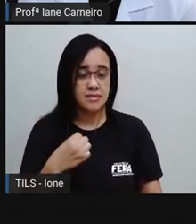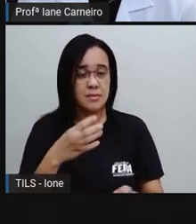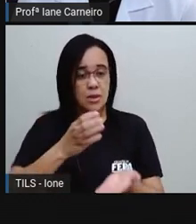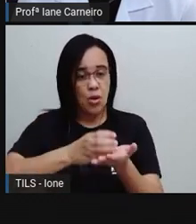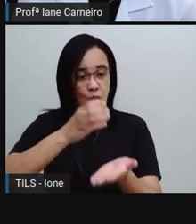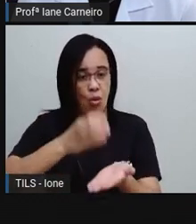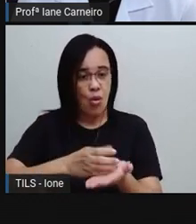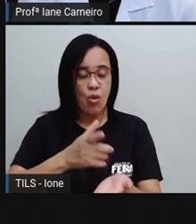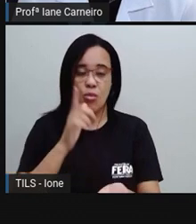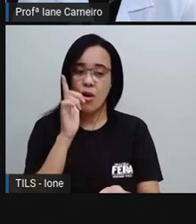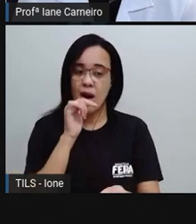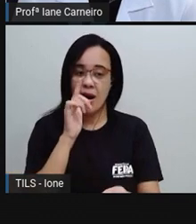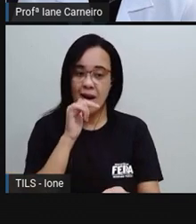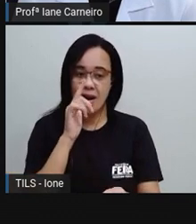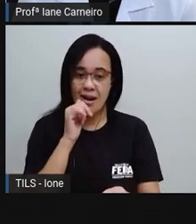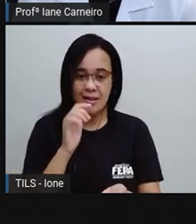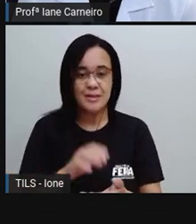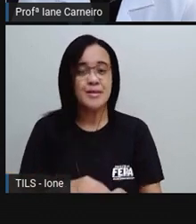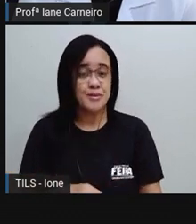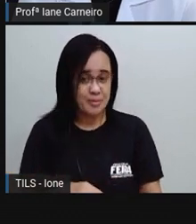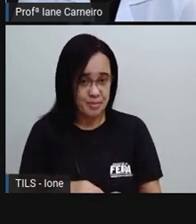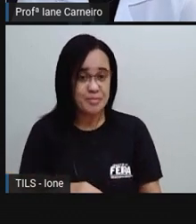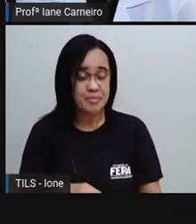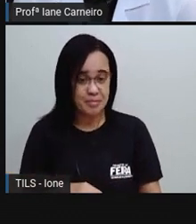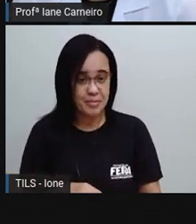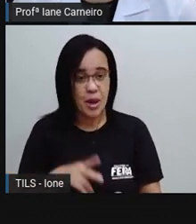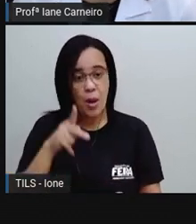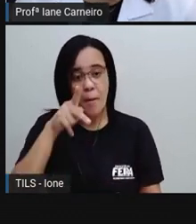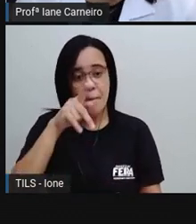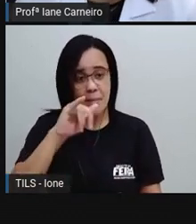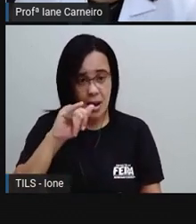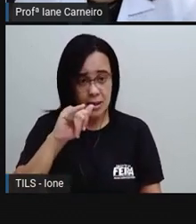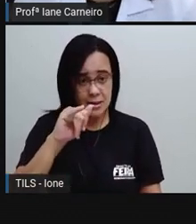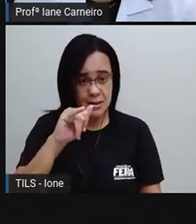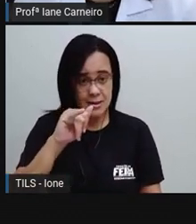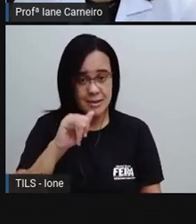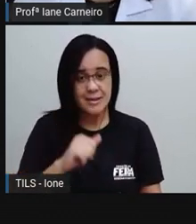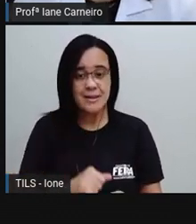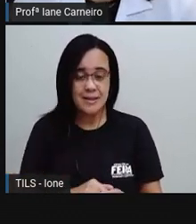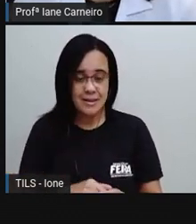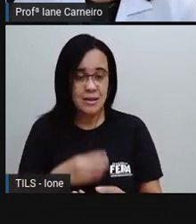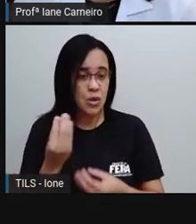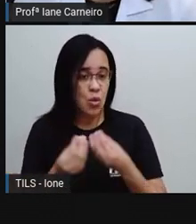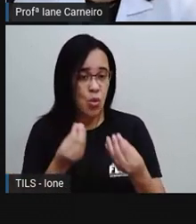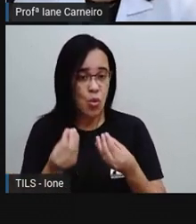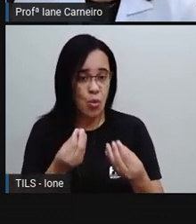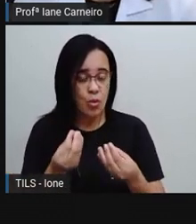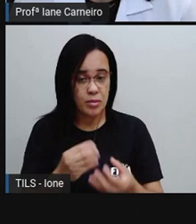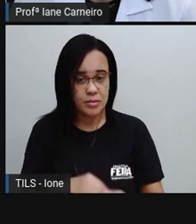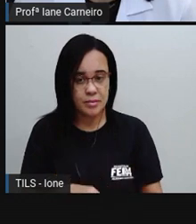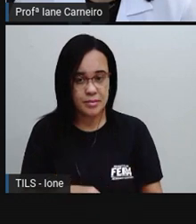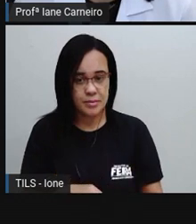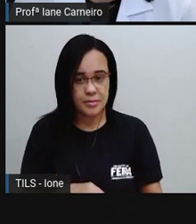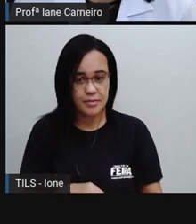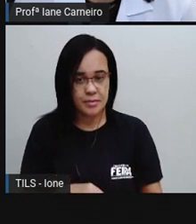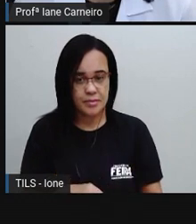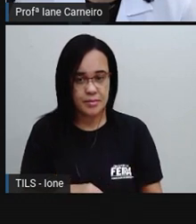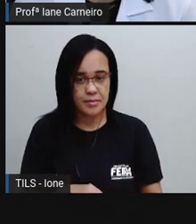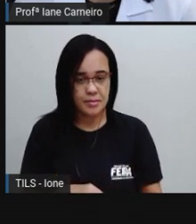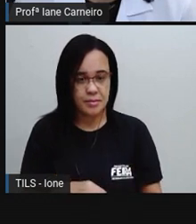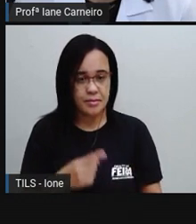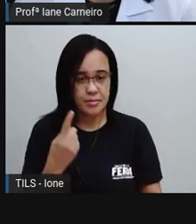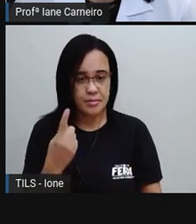ó, ficou vermelho no vermelho. Vocês estão vendo aqui? Pronto. O pai de Pedro, ó, bebeu